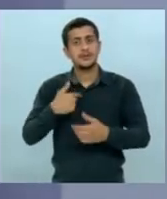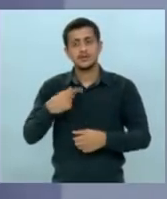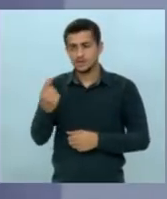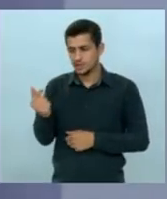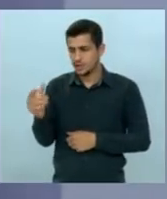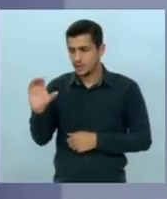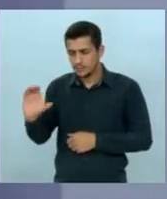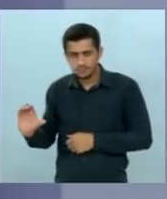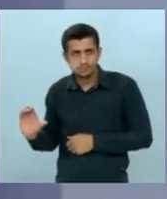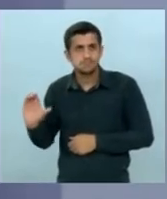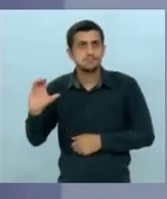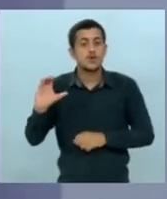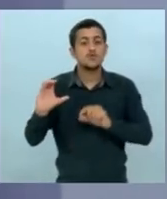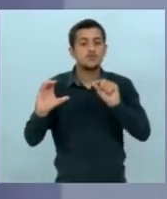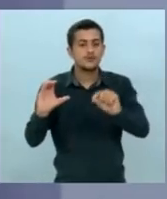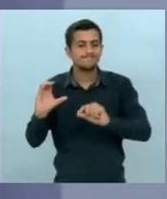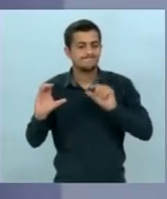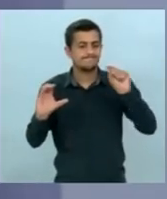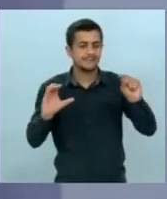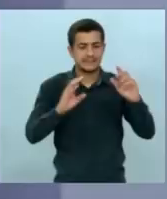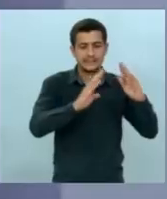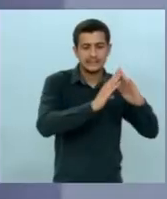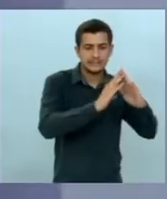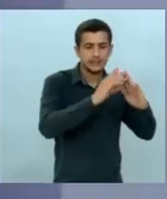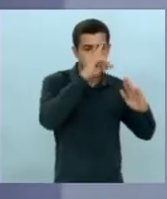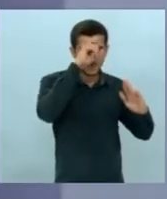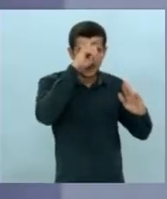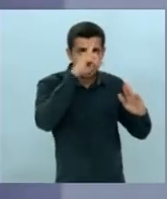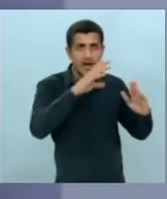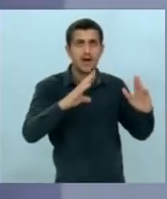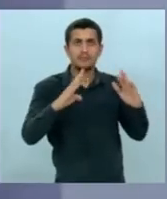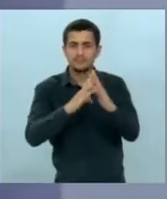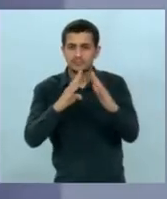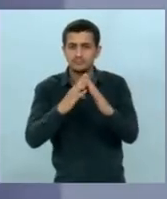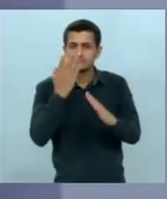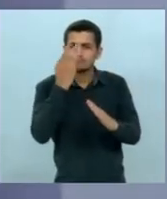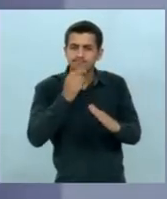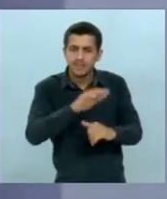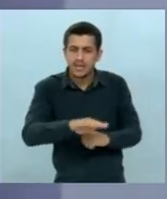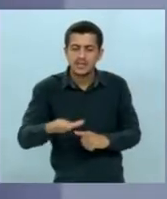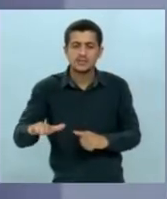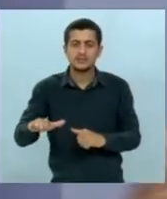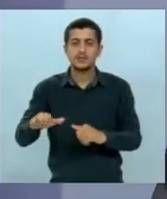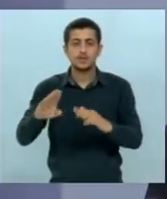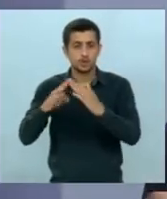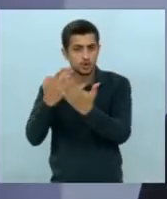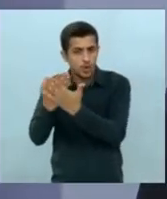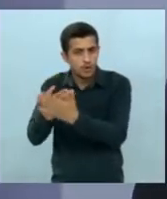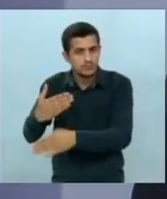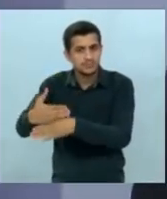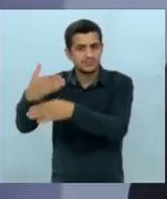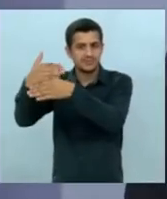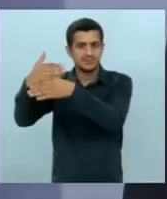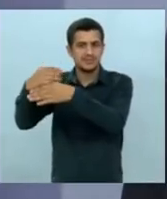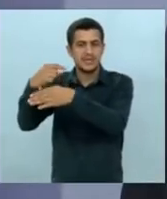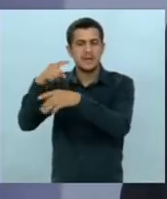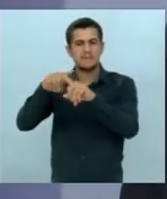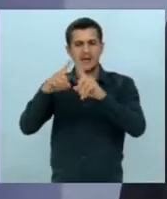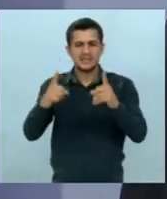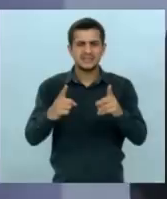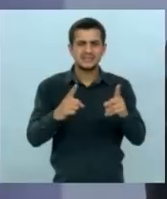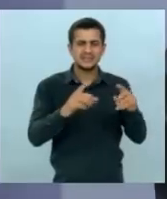dinheiro no hospital na creche para as nossas crianças construir escola mas nunca Aquário mas o seu aliado André